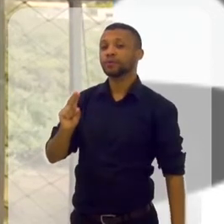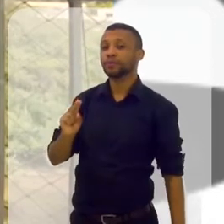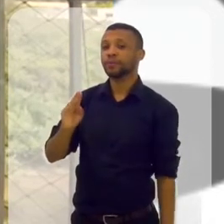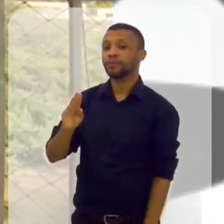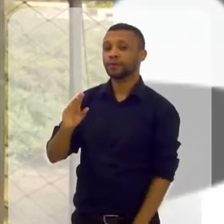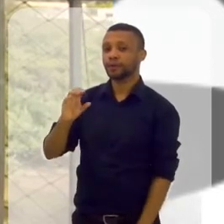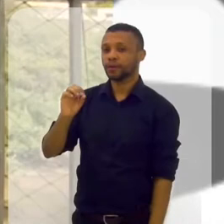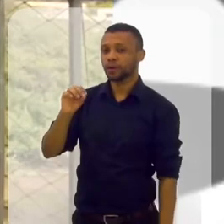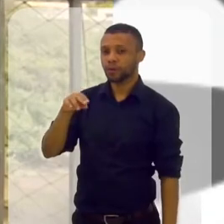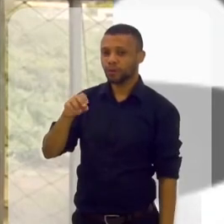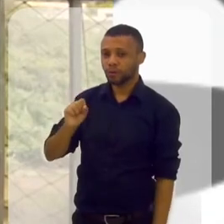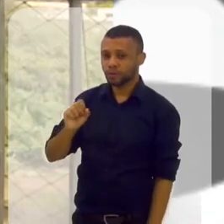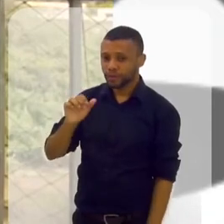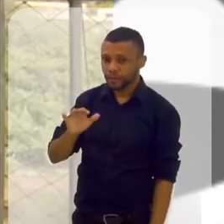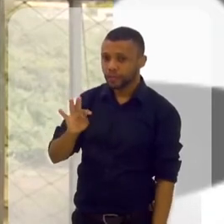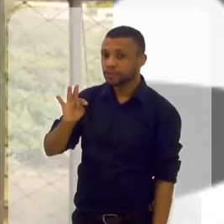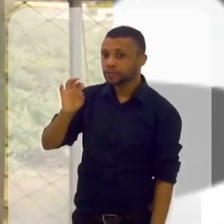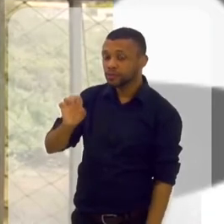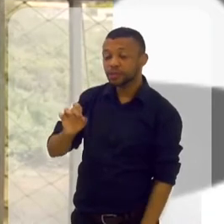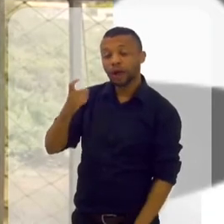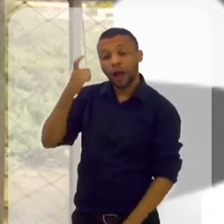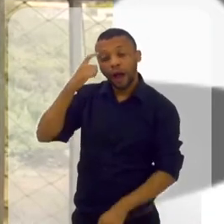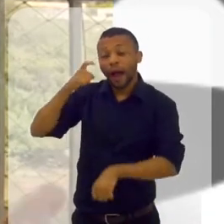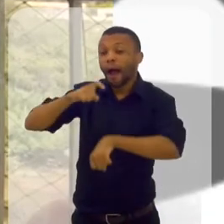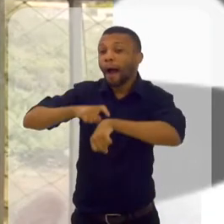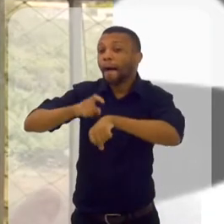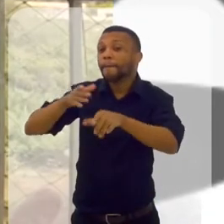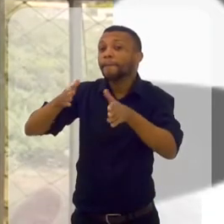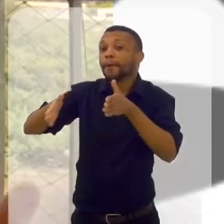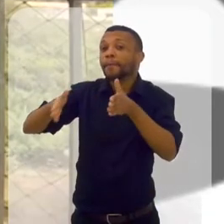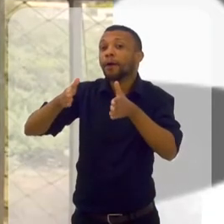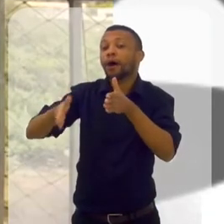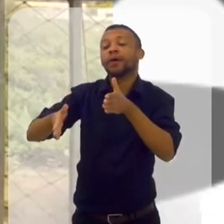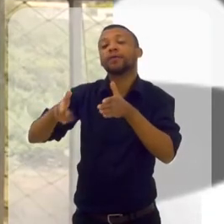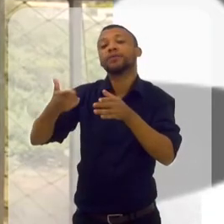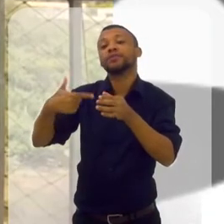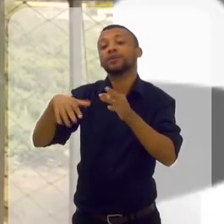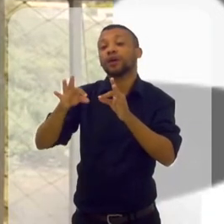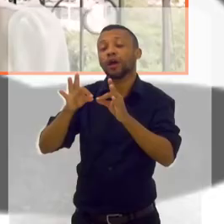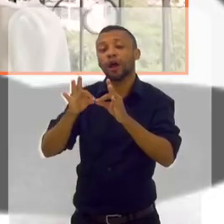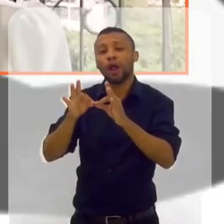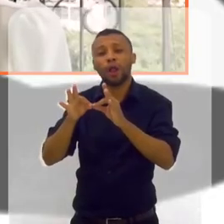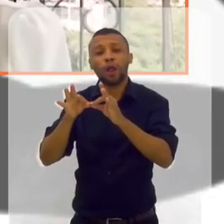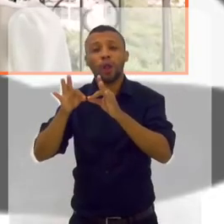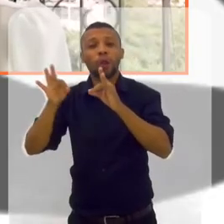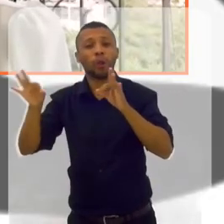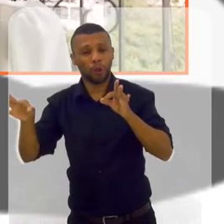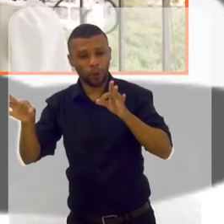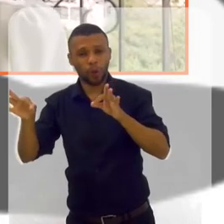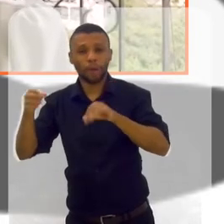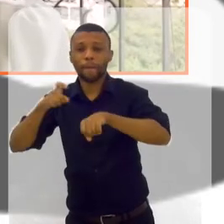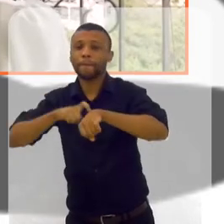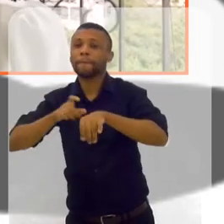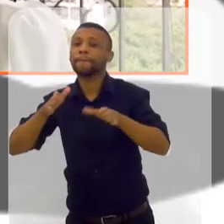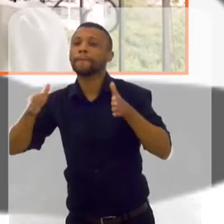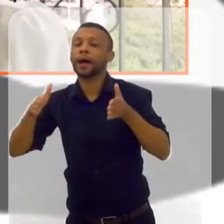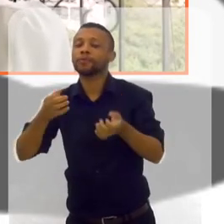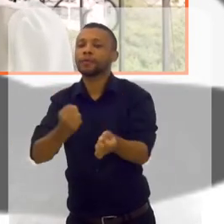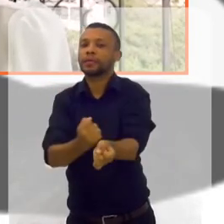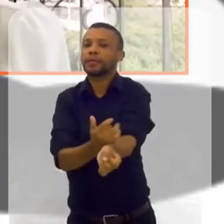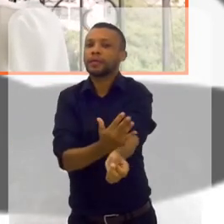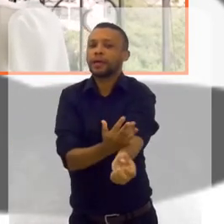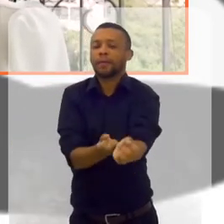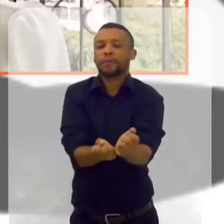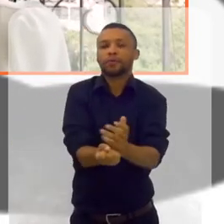95% do que nós somos. Então, nela estão as suas memórias de longo prazo, suas emoções, todas as suas